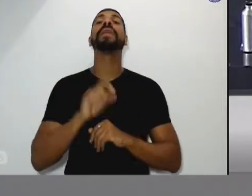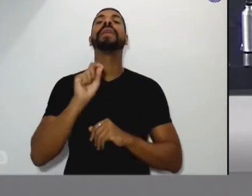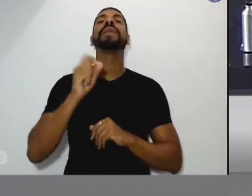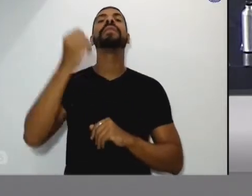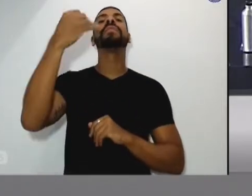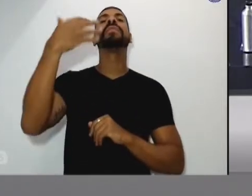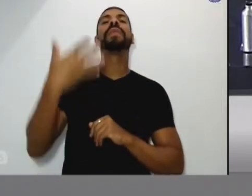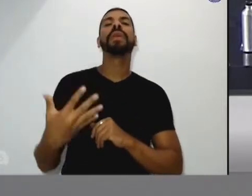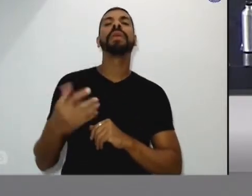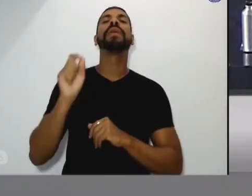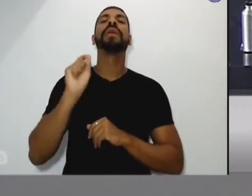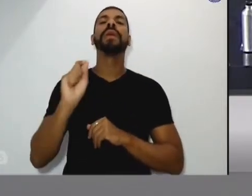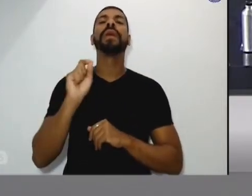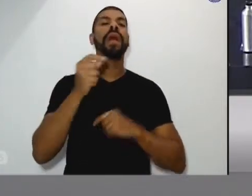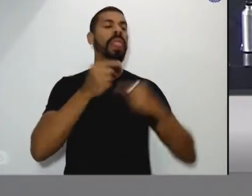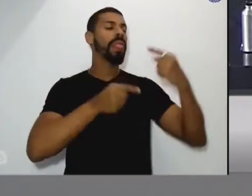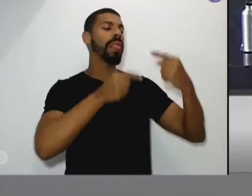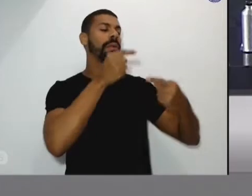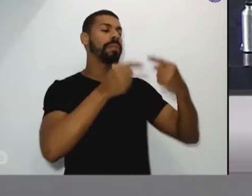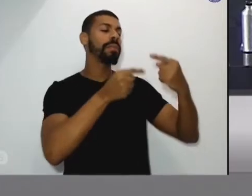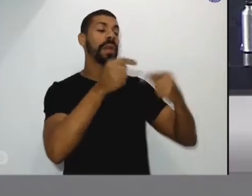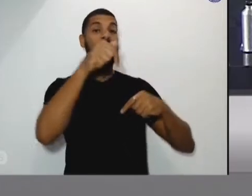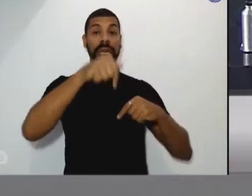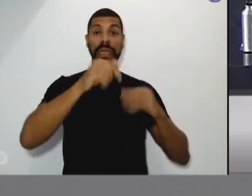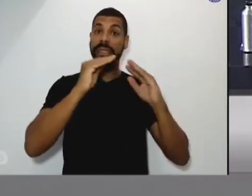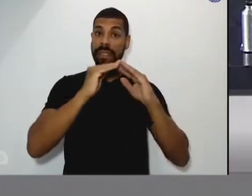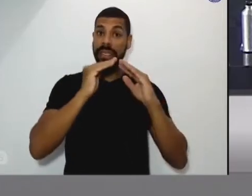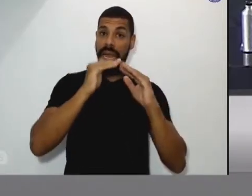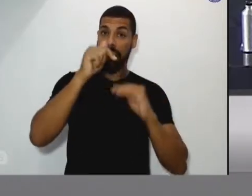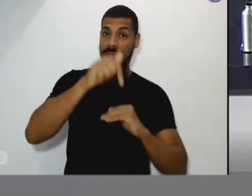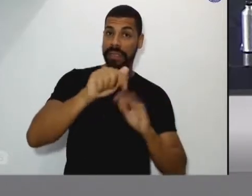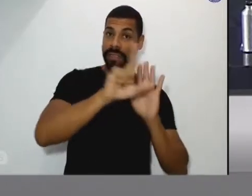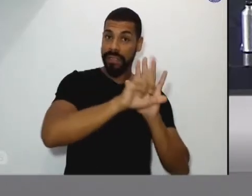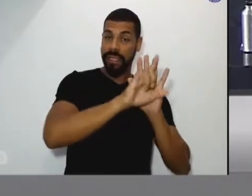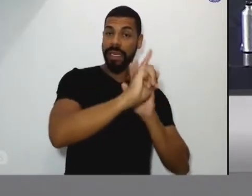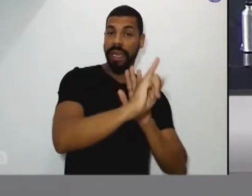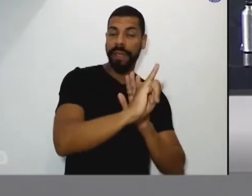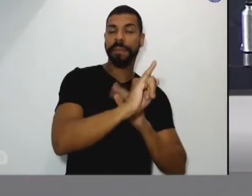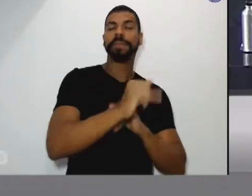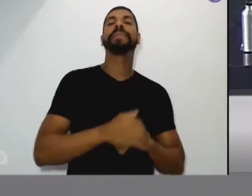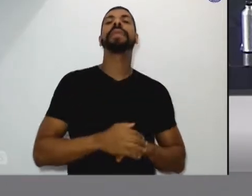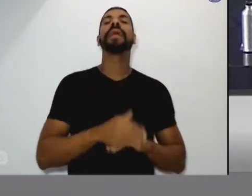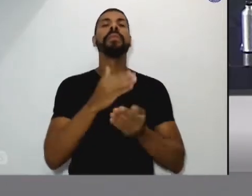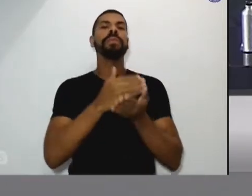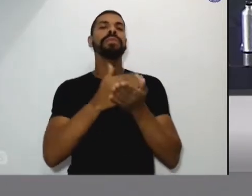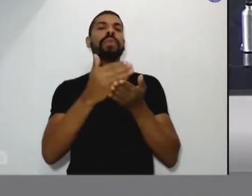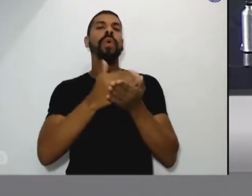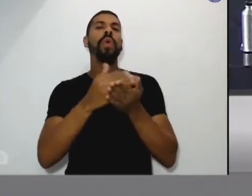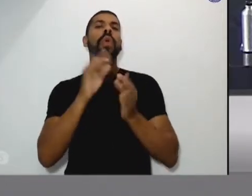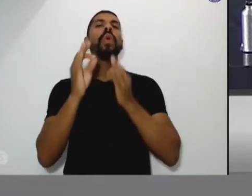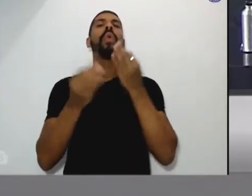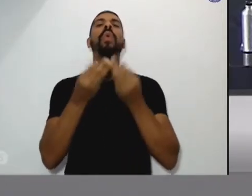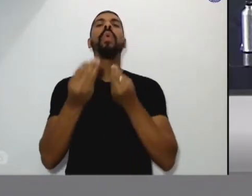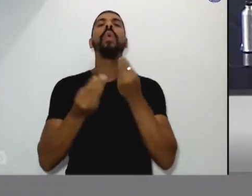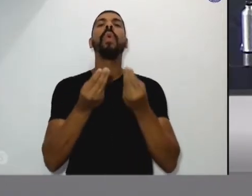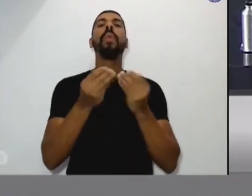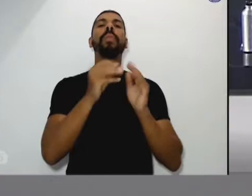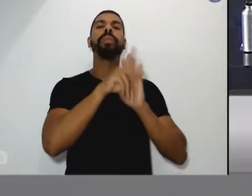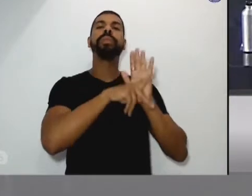tipo de debate nesta casa. Para uma introdução a respeito da proposta da Campanha 2020,